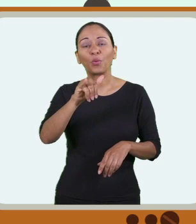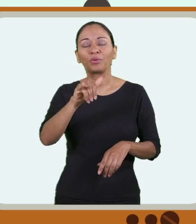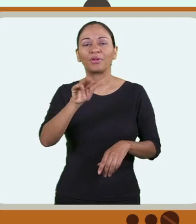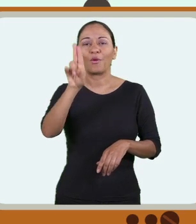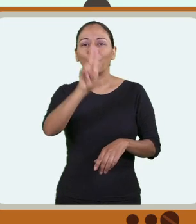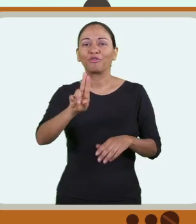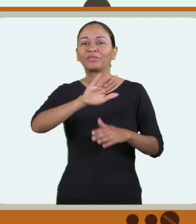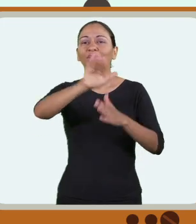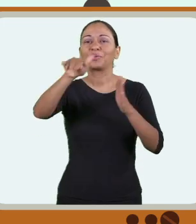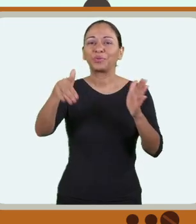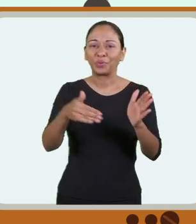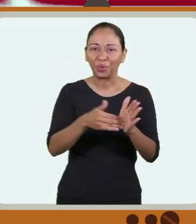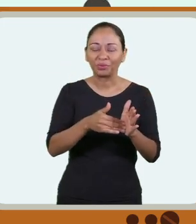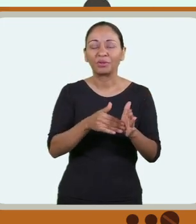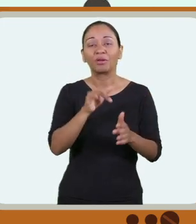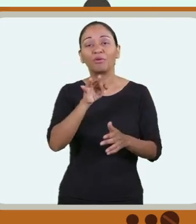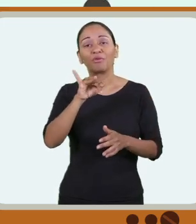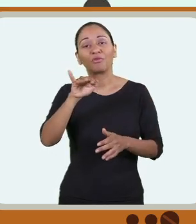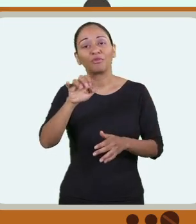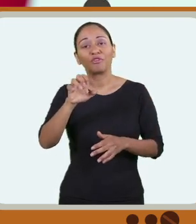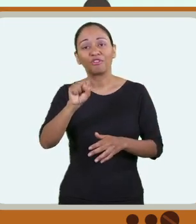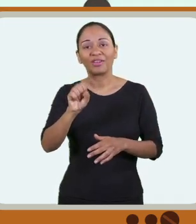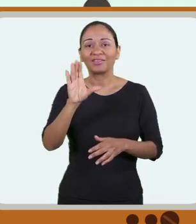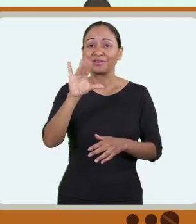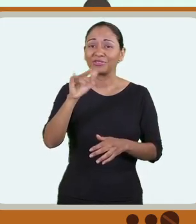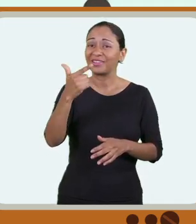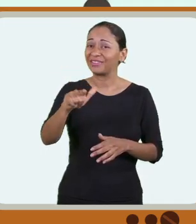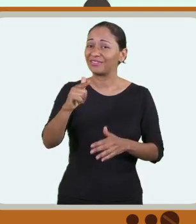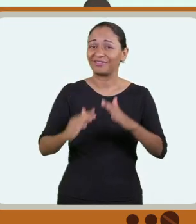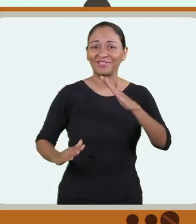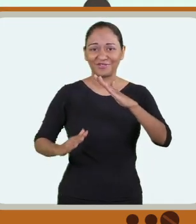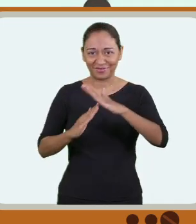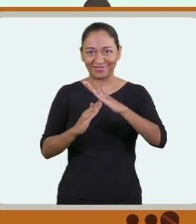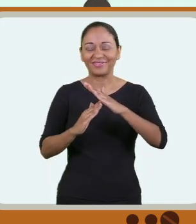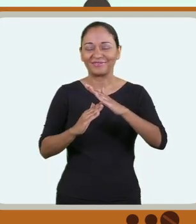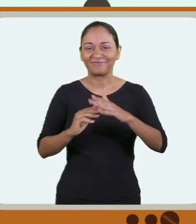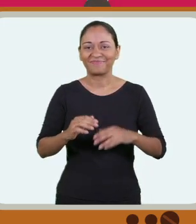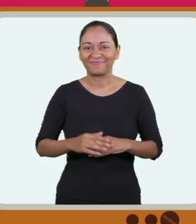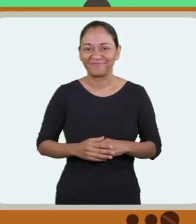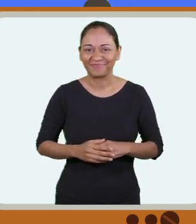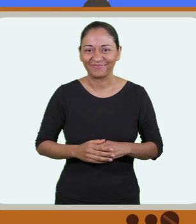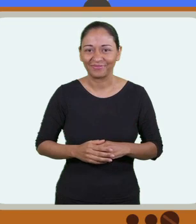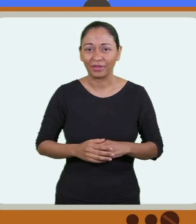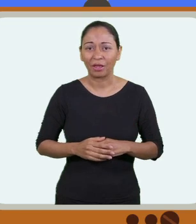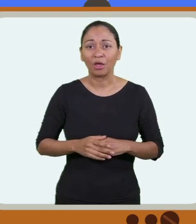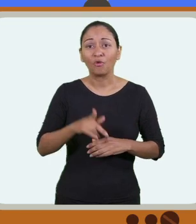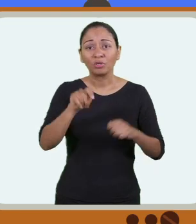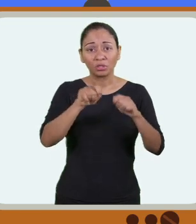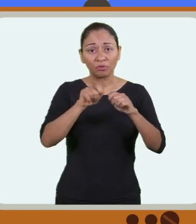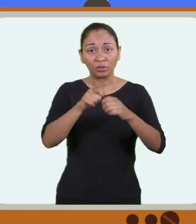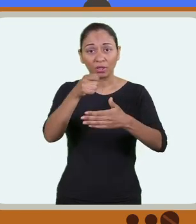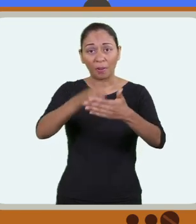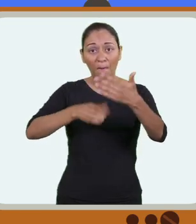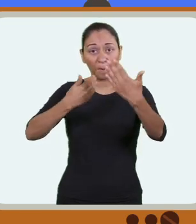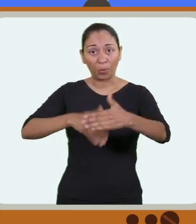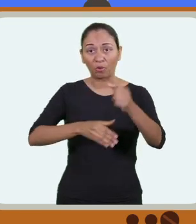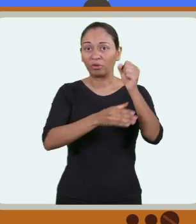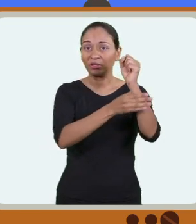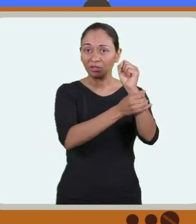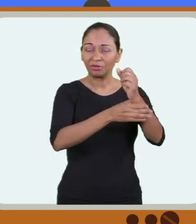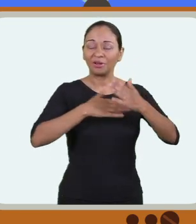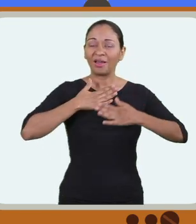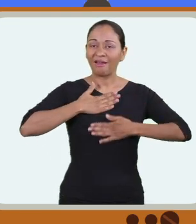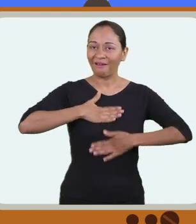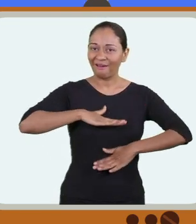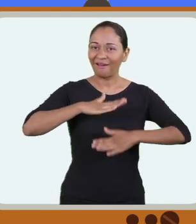Programa Universidade para Todos, FIES e Ciência Sem Fronteiras. Para que você realize a sua prova com toda a